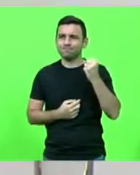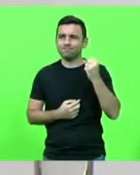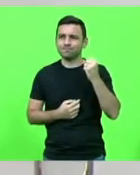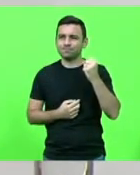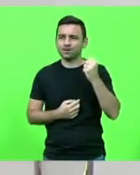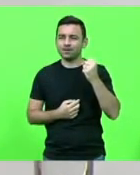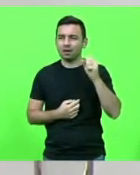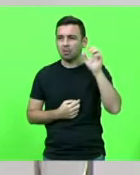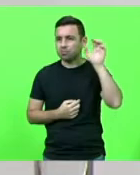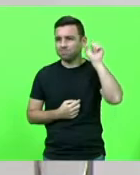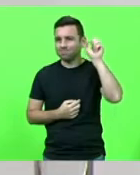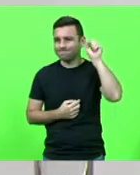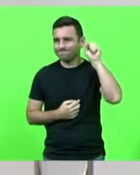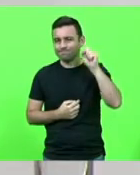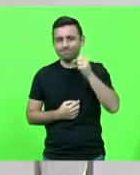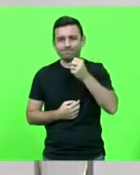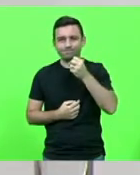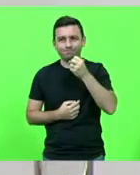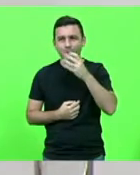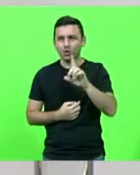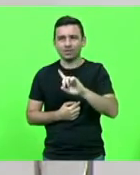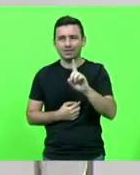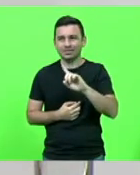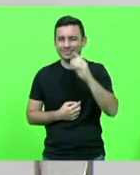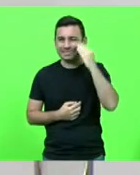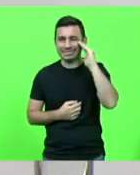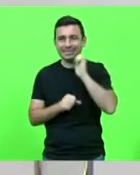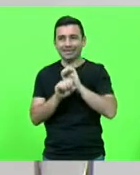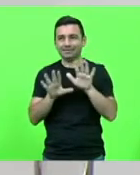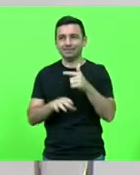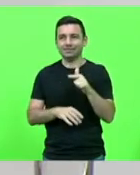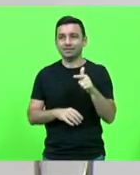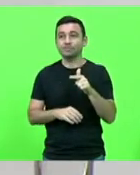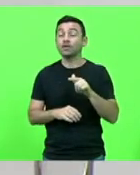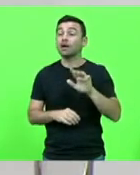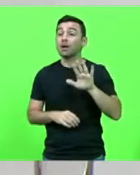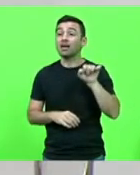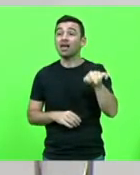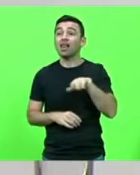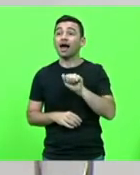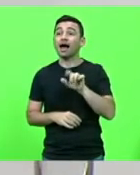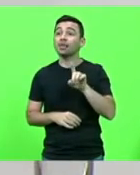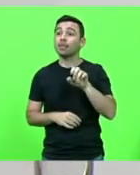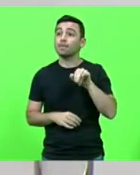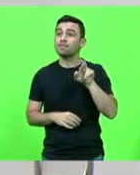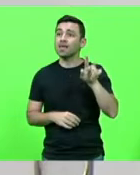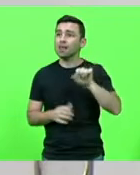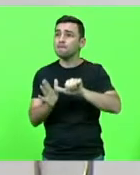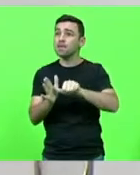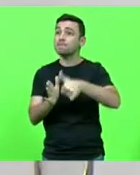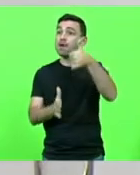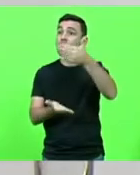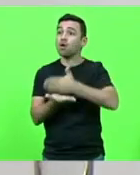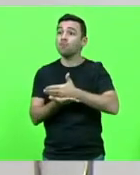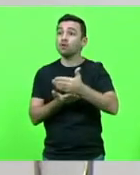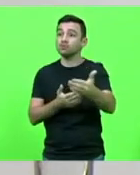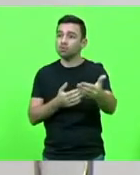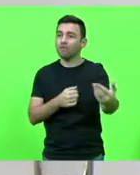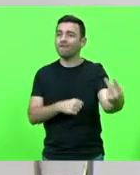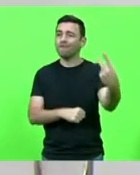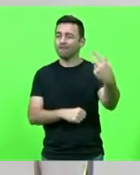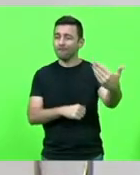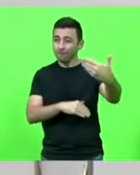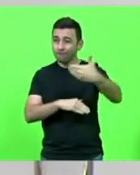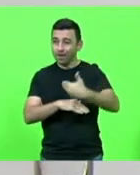muito fácil de entender mas o seu Ademir foi o precursor ele nos procurou no gabinete e ele já está operando